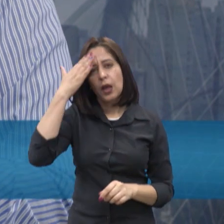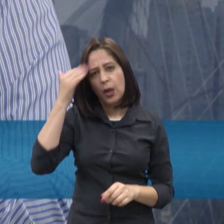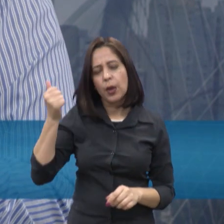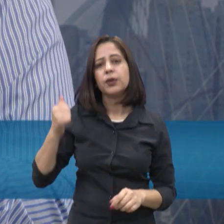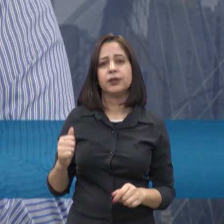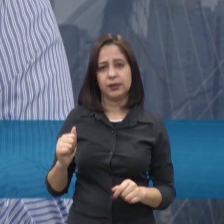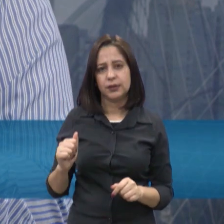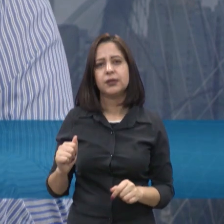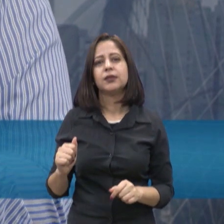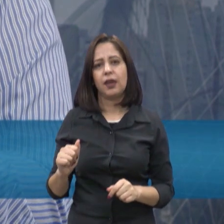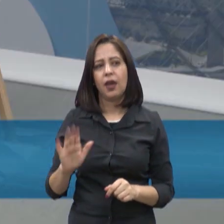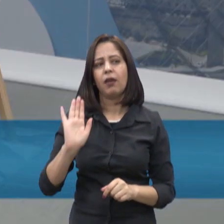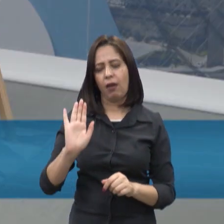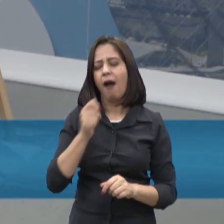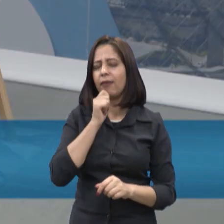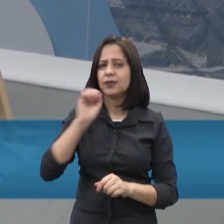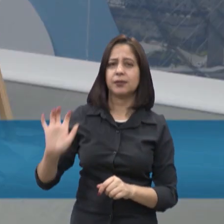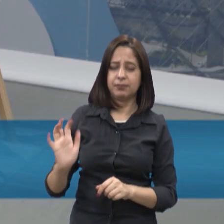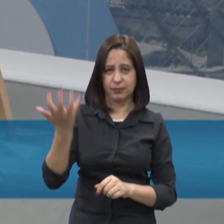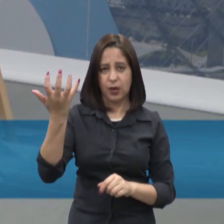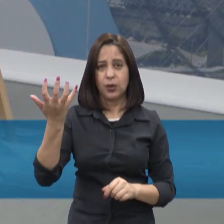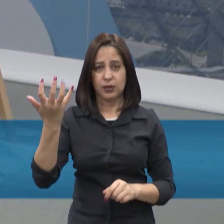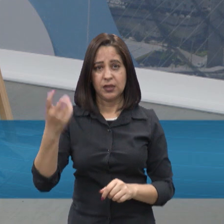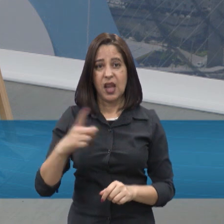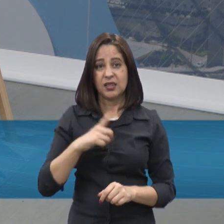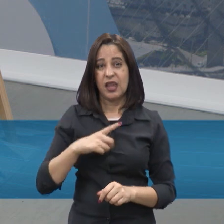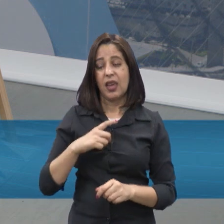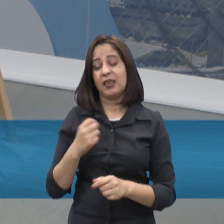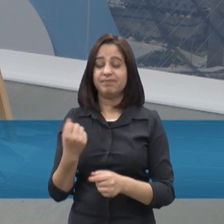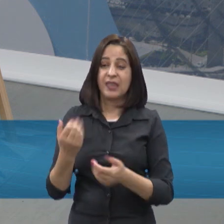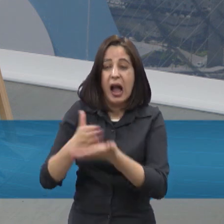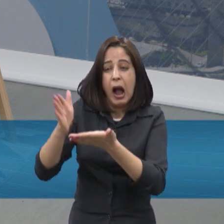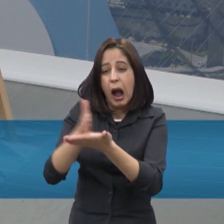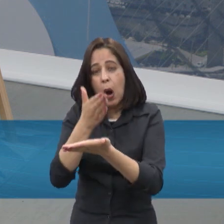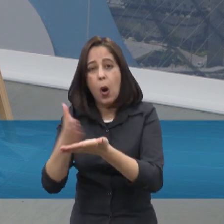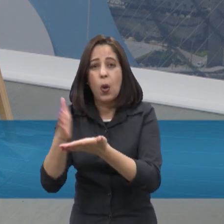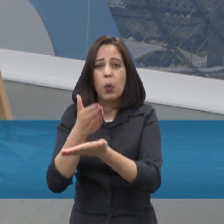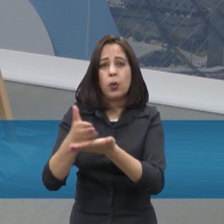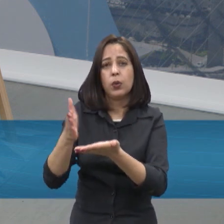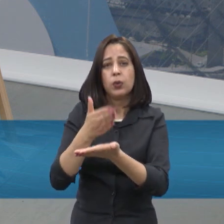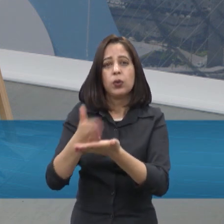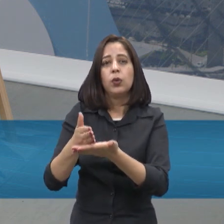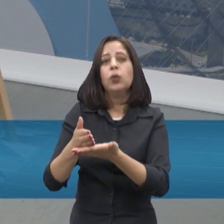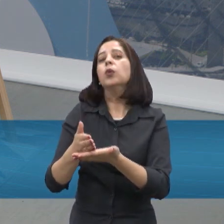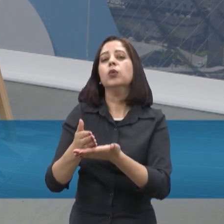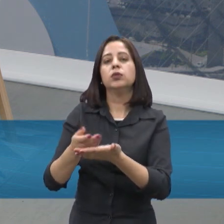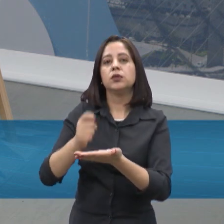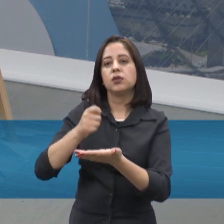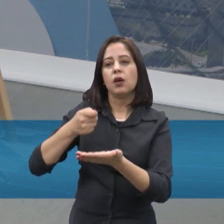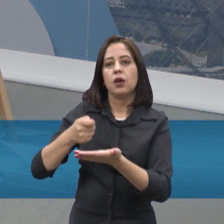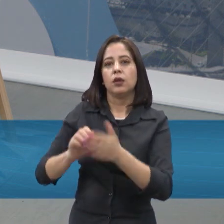de distribuição, tem alguns leilões que a gente vai ver que vai acontecer de novas linhas de transmissão,